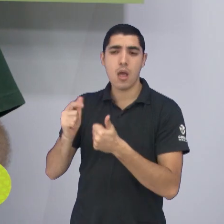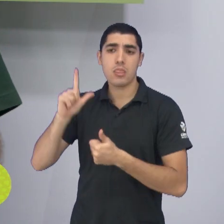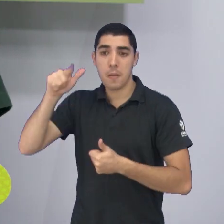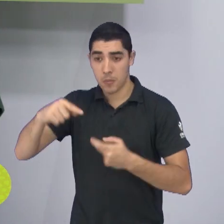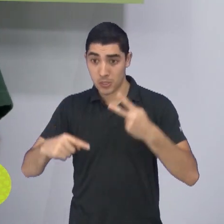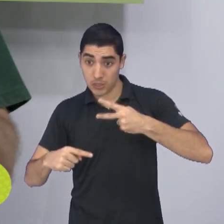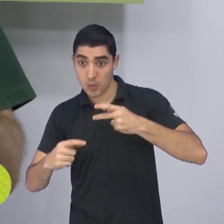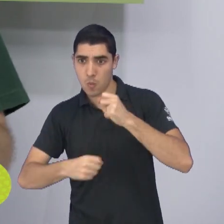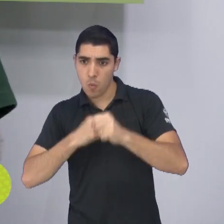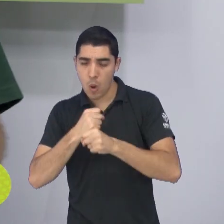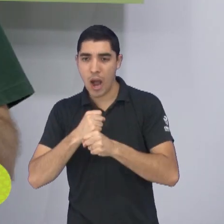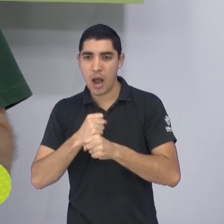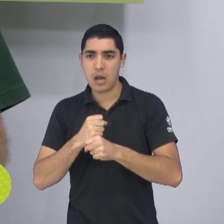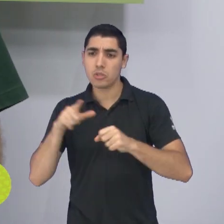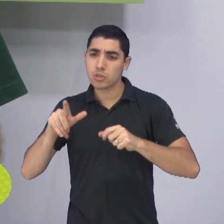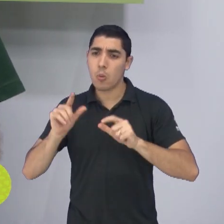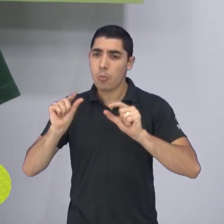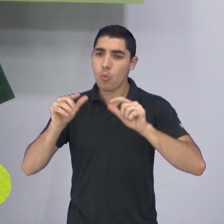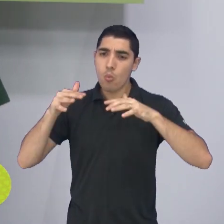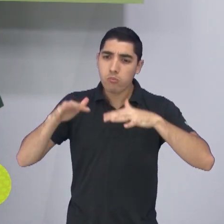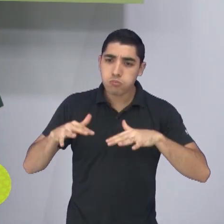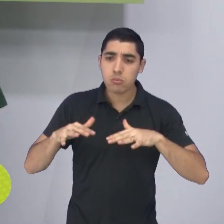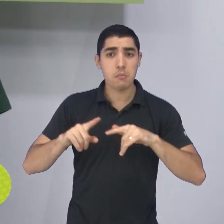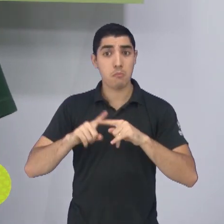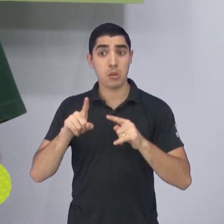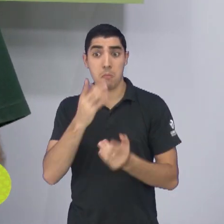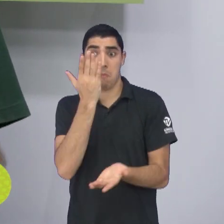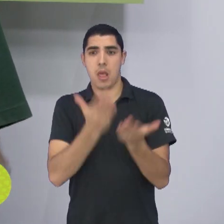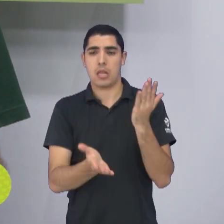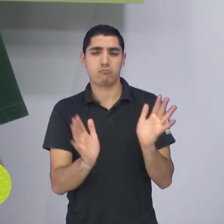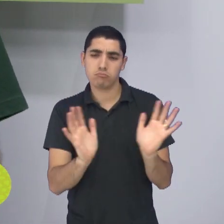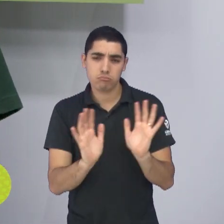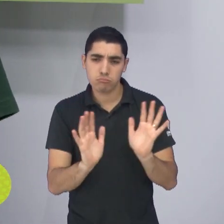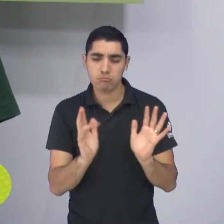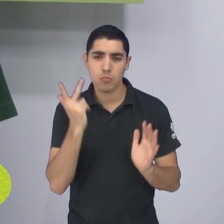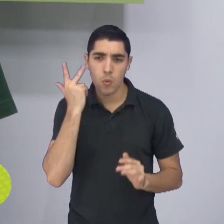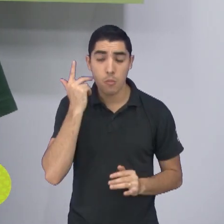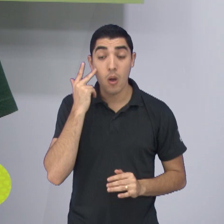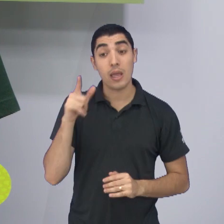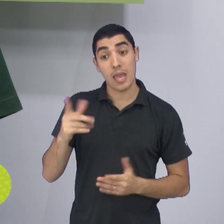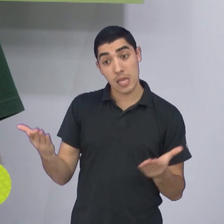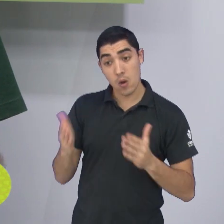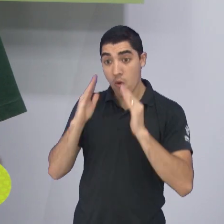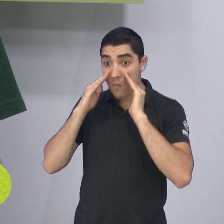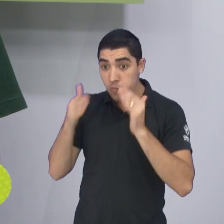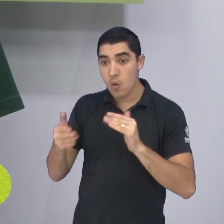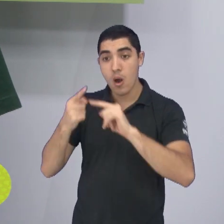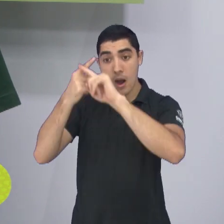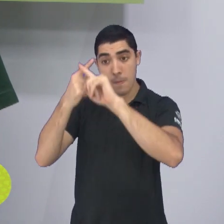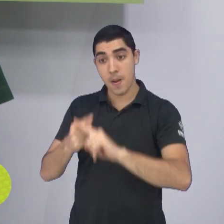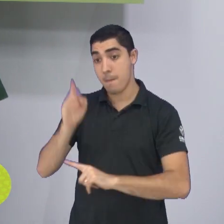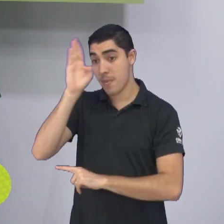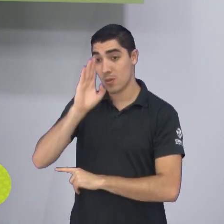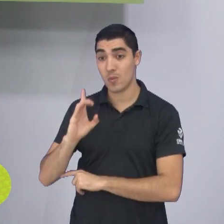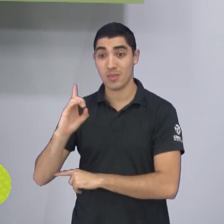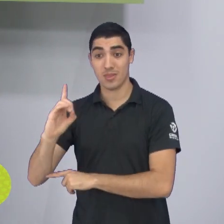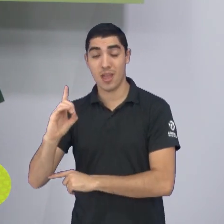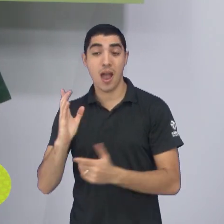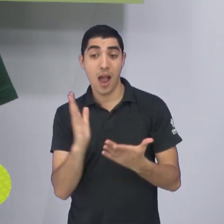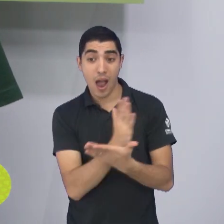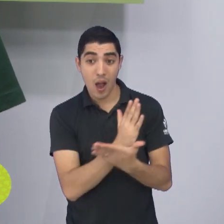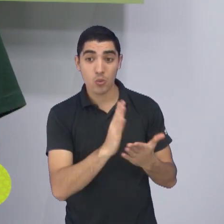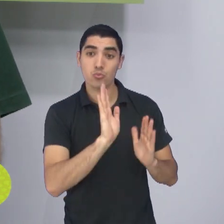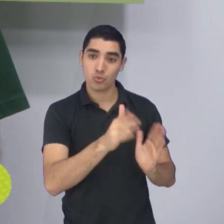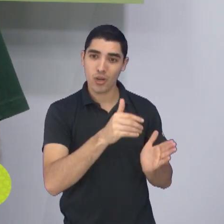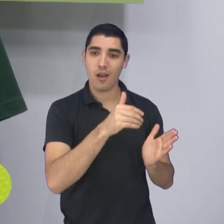nada perdido. E tem uma Série D agora que tem que reforçar, trazer novos jogadores para elenco. Alguns já até saíram,